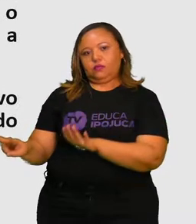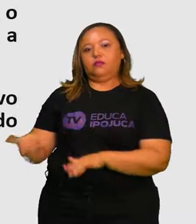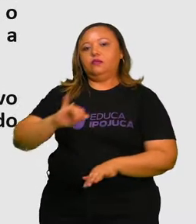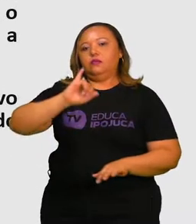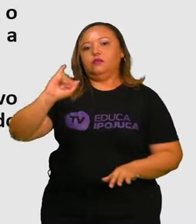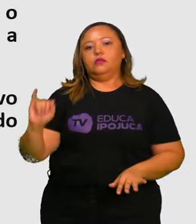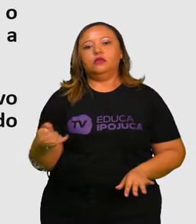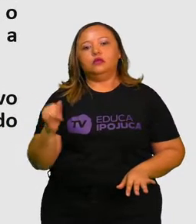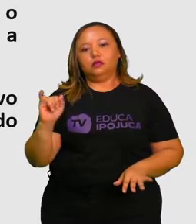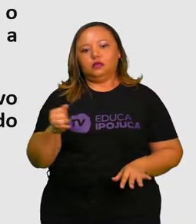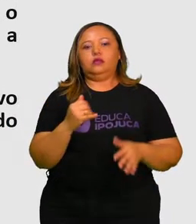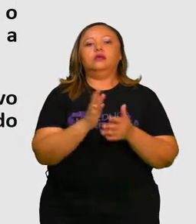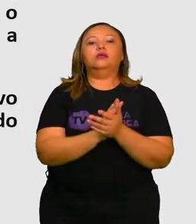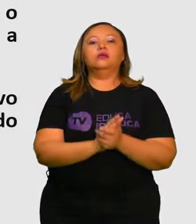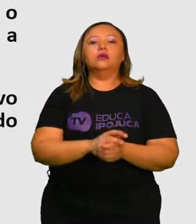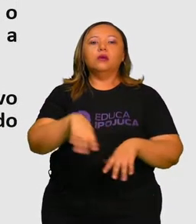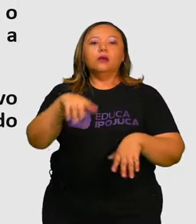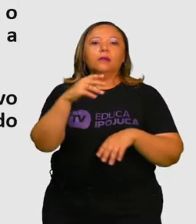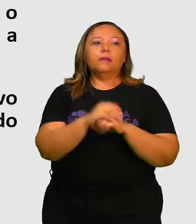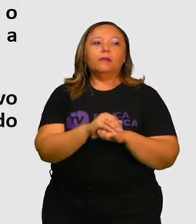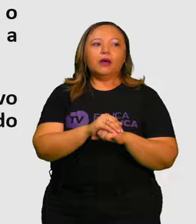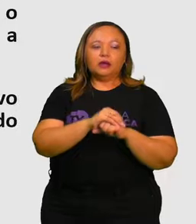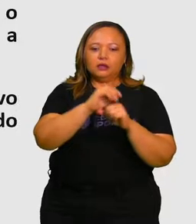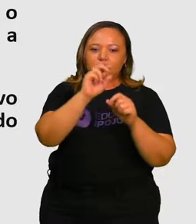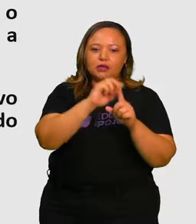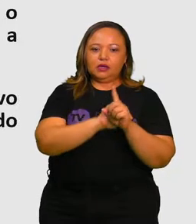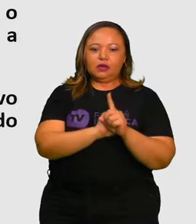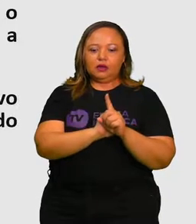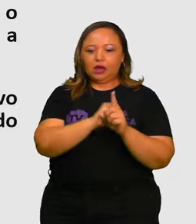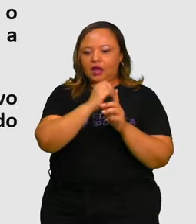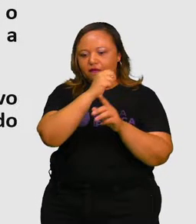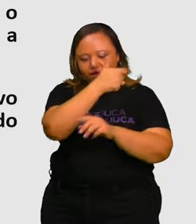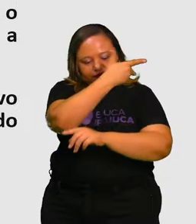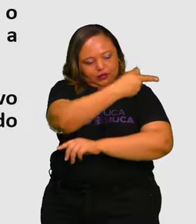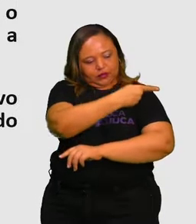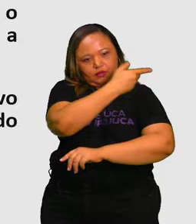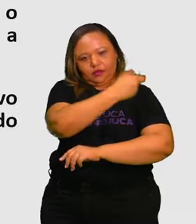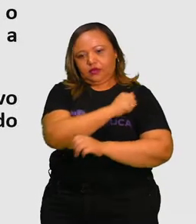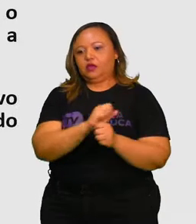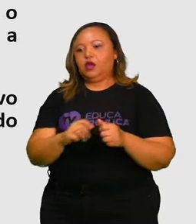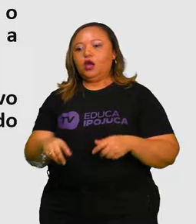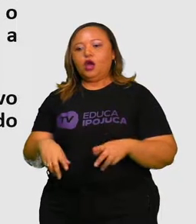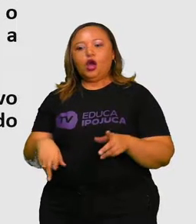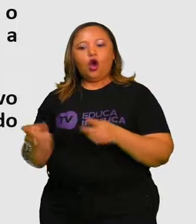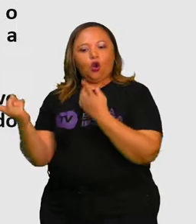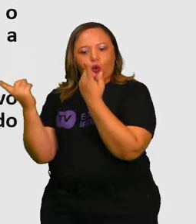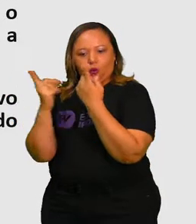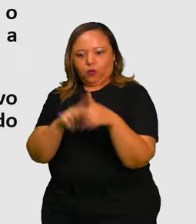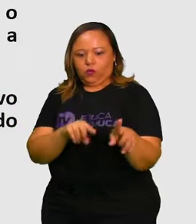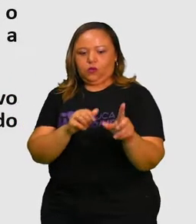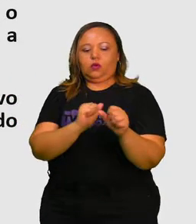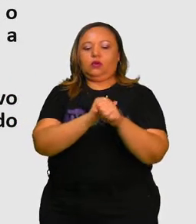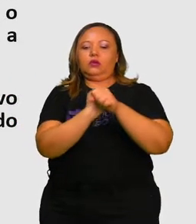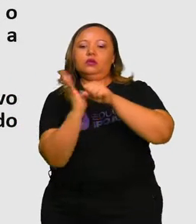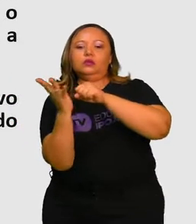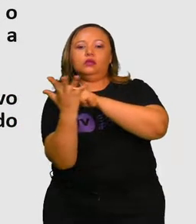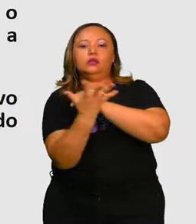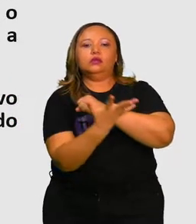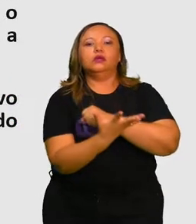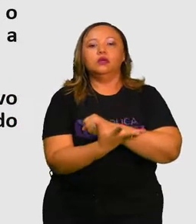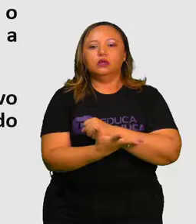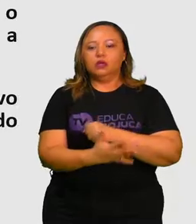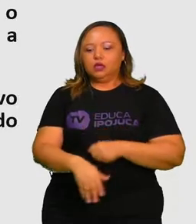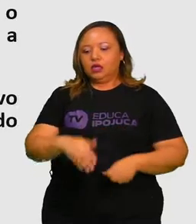da Anvisa para a aplicação da vacina da Pfizer contra o novo coronavírus em crianças de 5 a 11